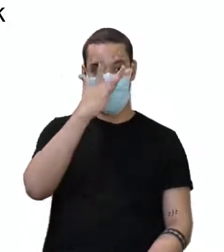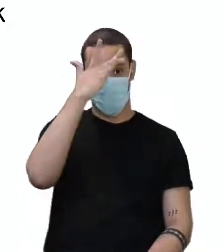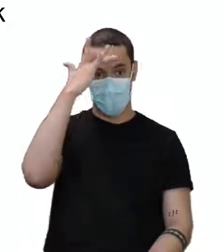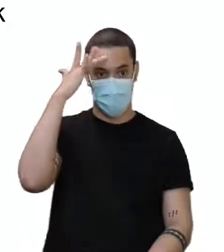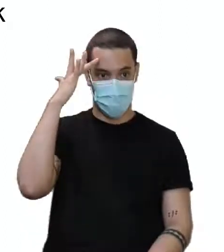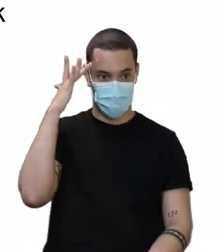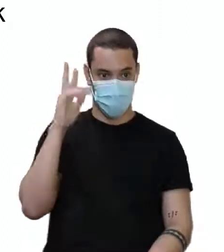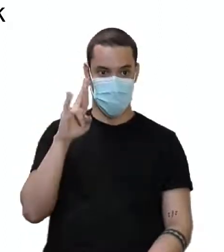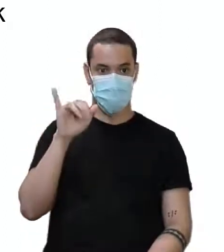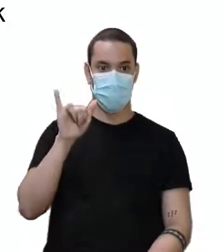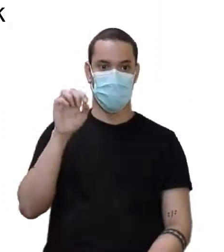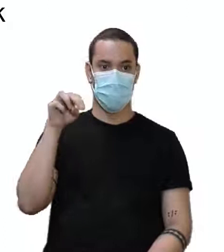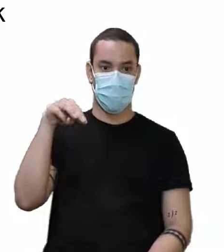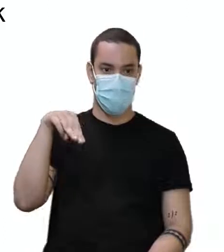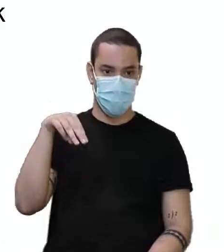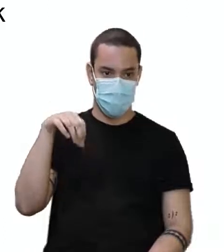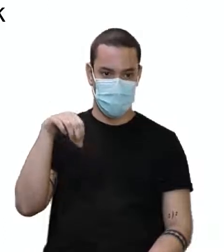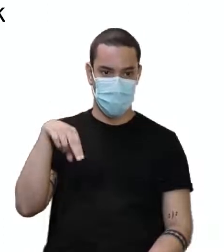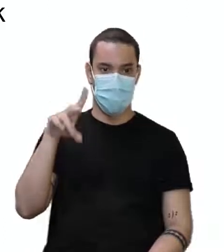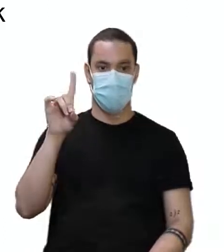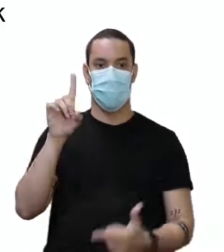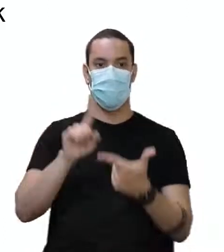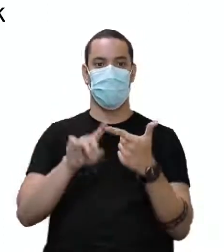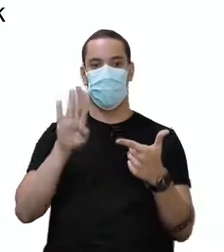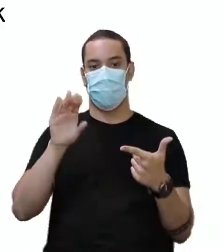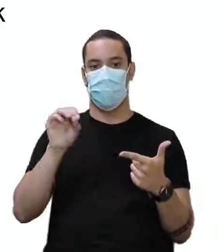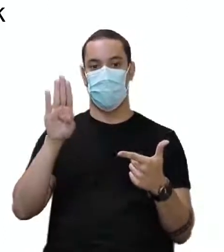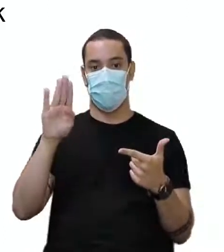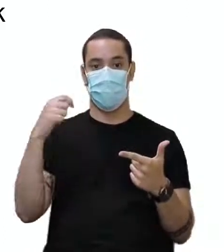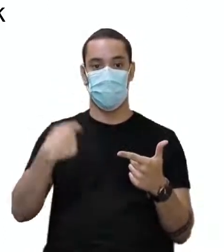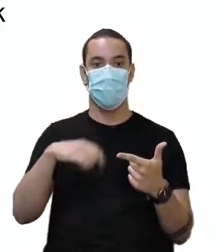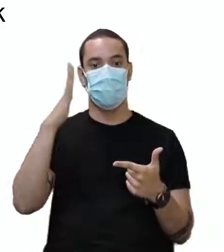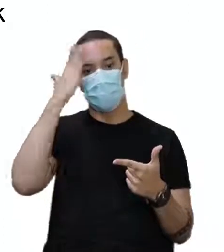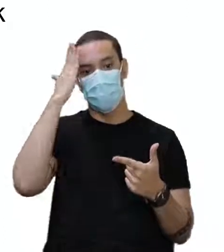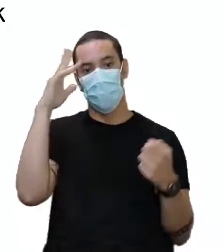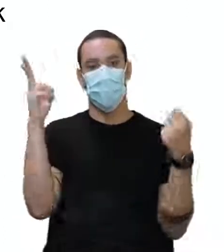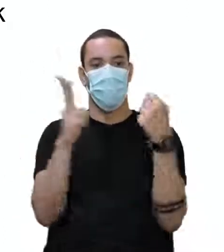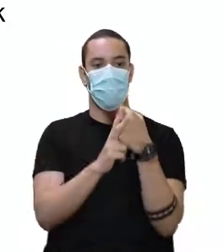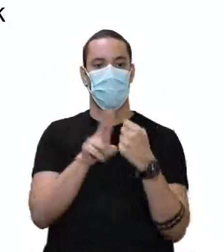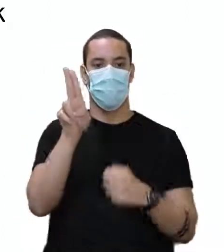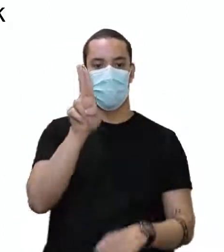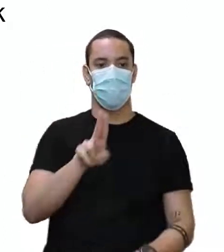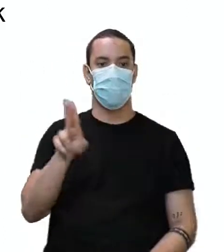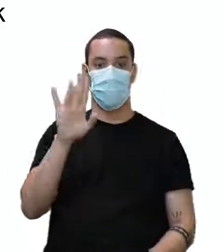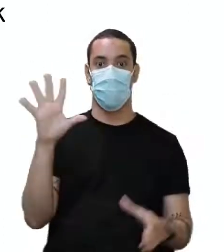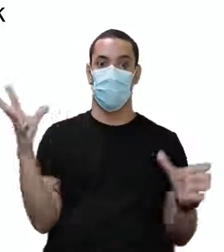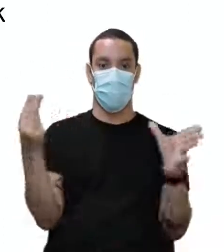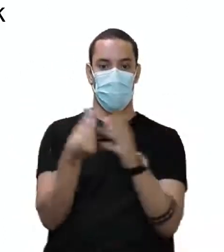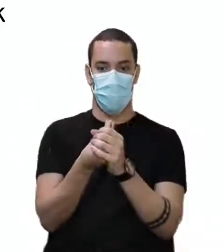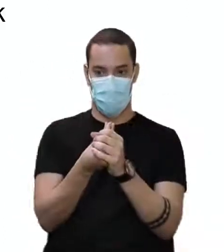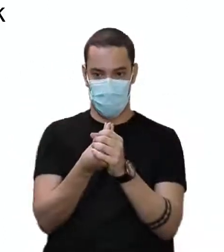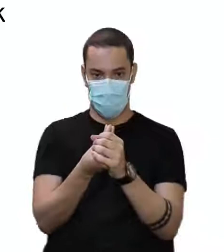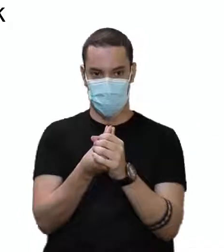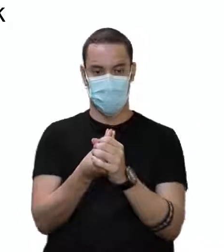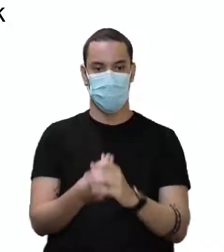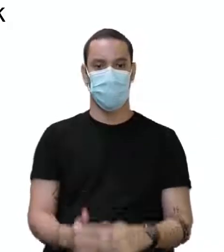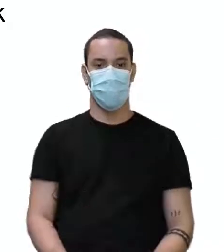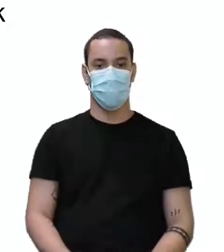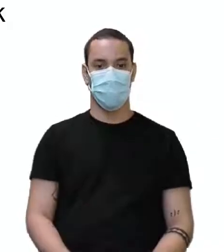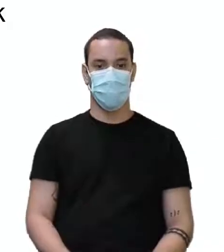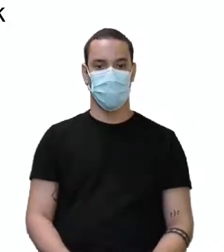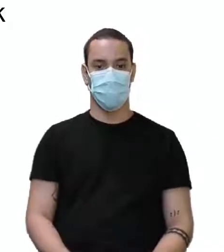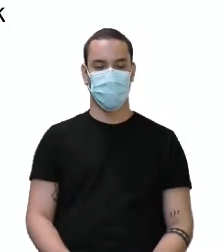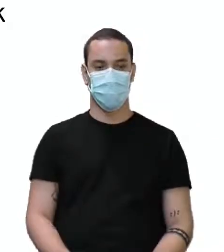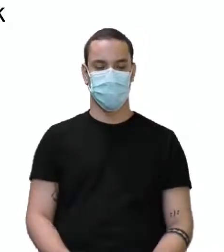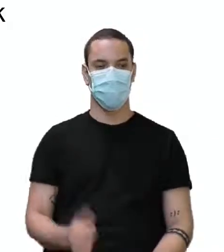Raymond and Bob. São duas pessoas. E eu preciso do verbo usado no plural. Então, Raymond and